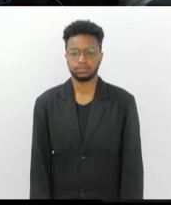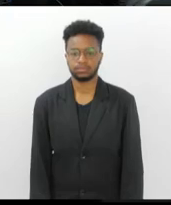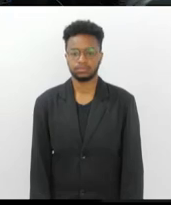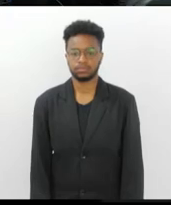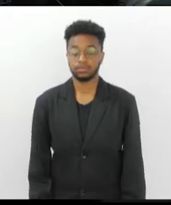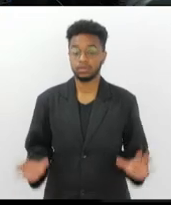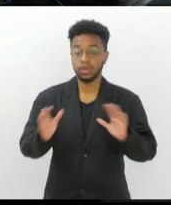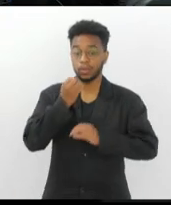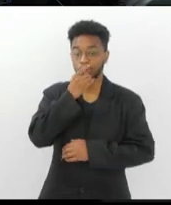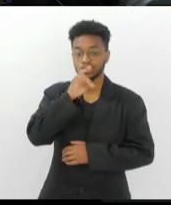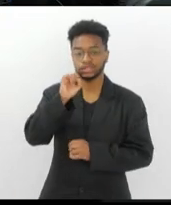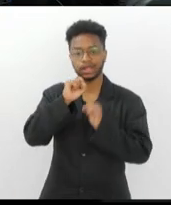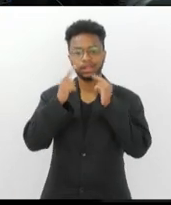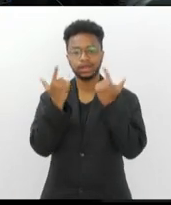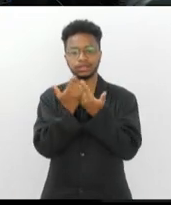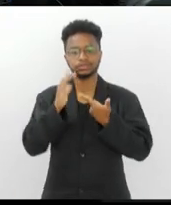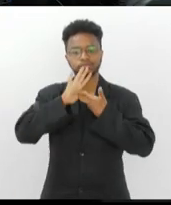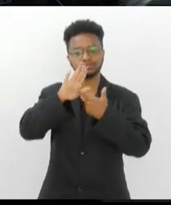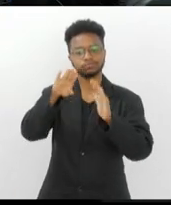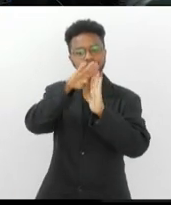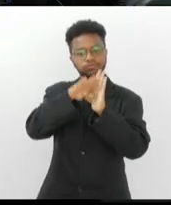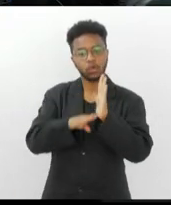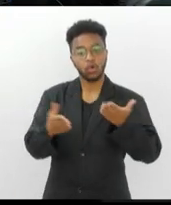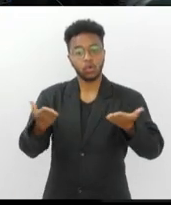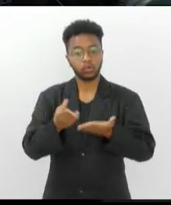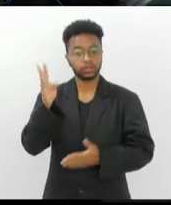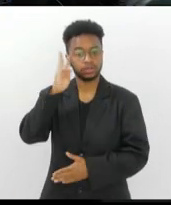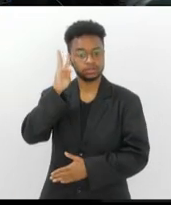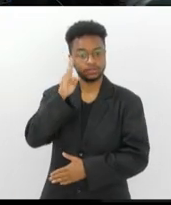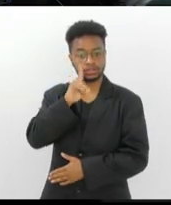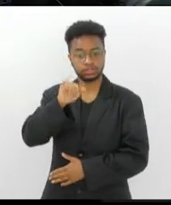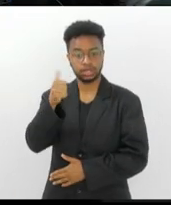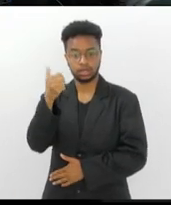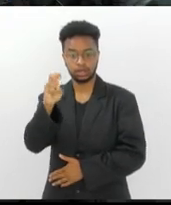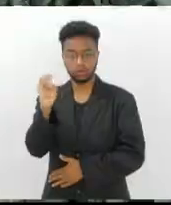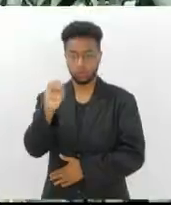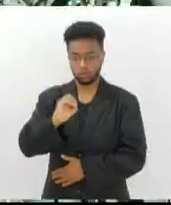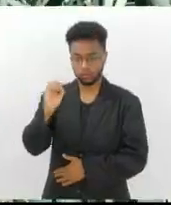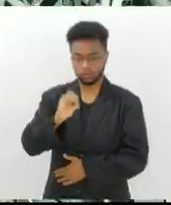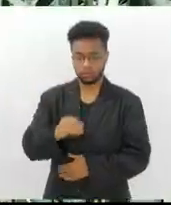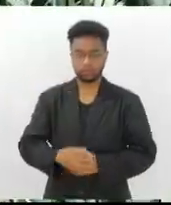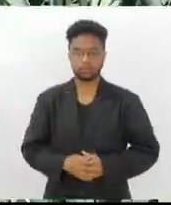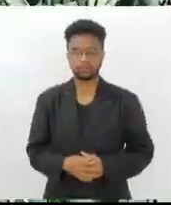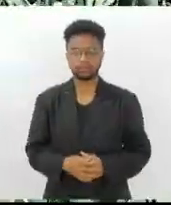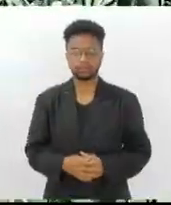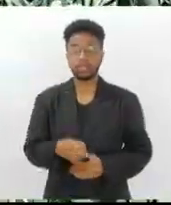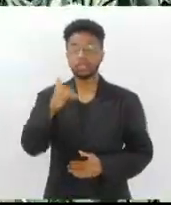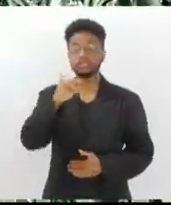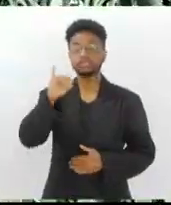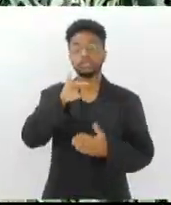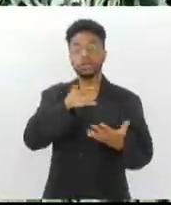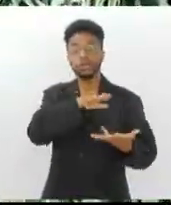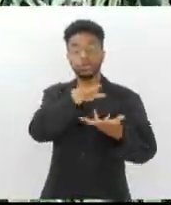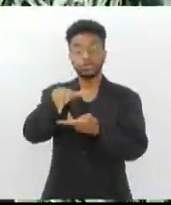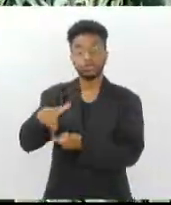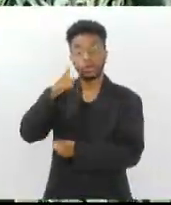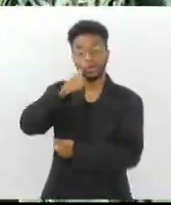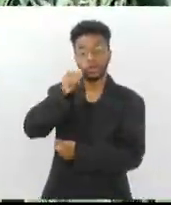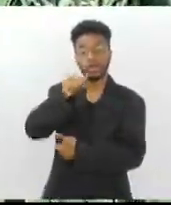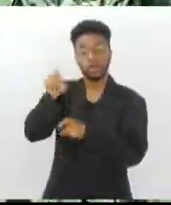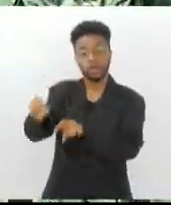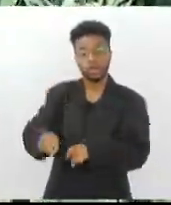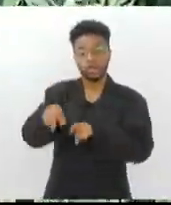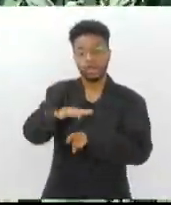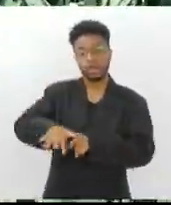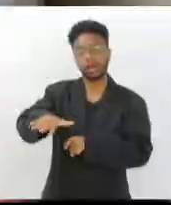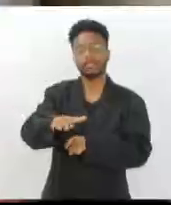O Bom Dia Alerj traz os seguintes destaques nesta terça-feira, 15 de outubro. Dia Internacional das Mulheres Rurais